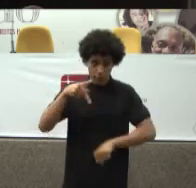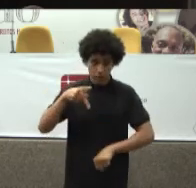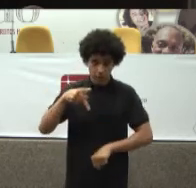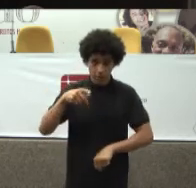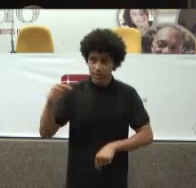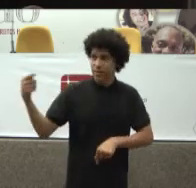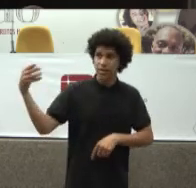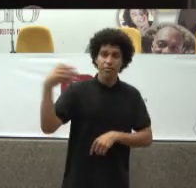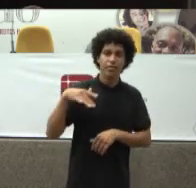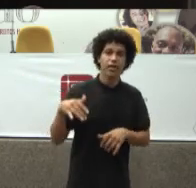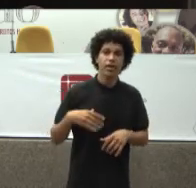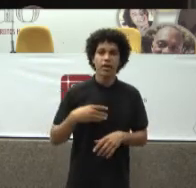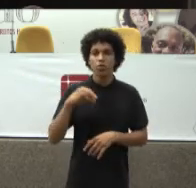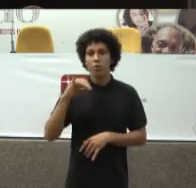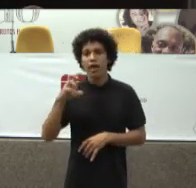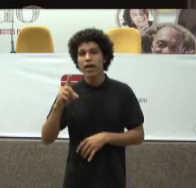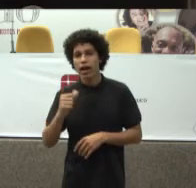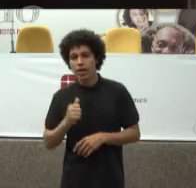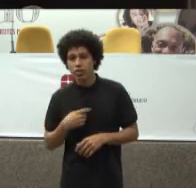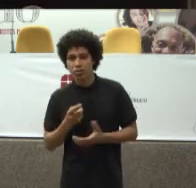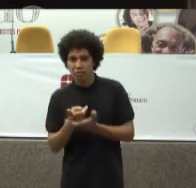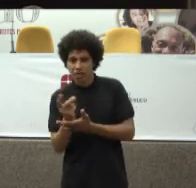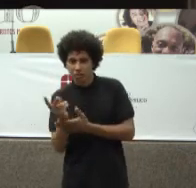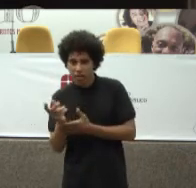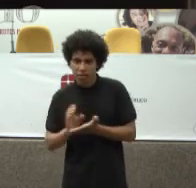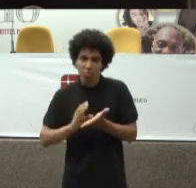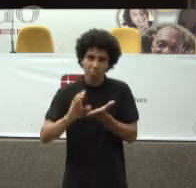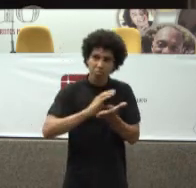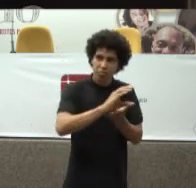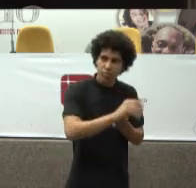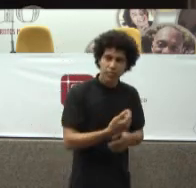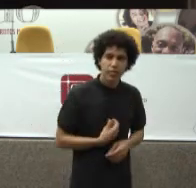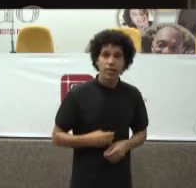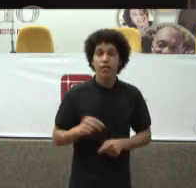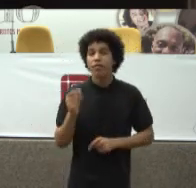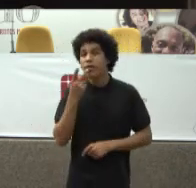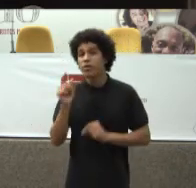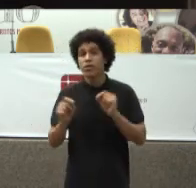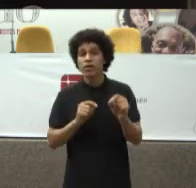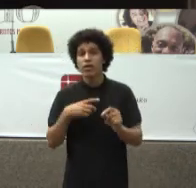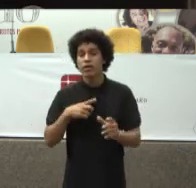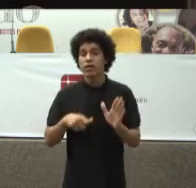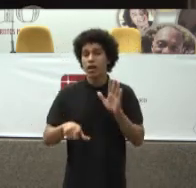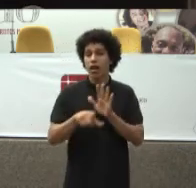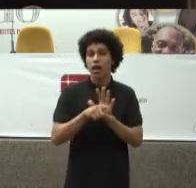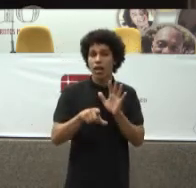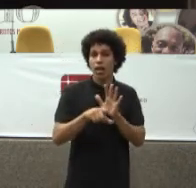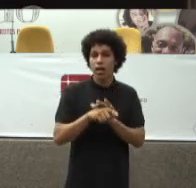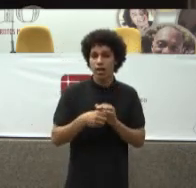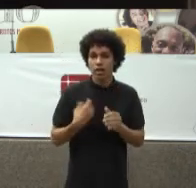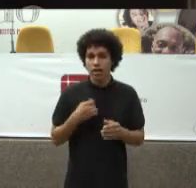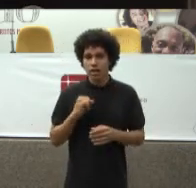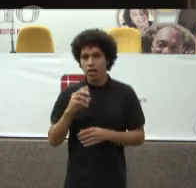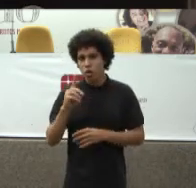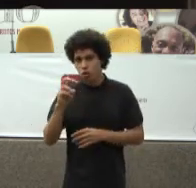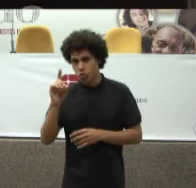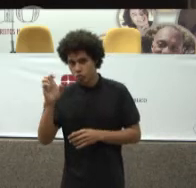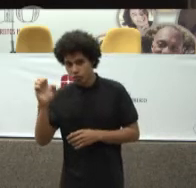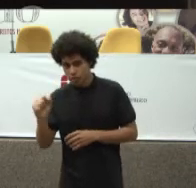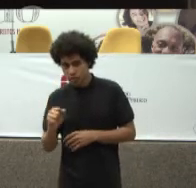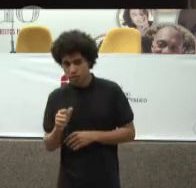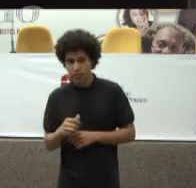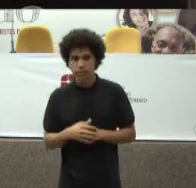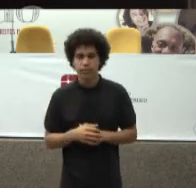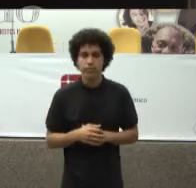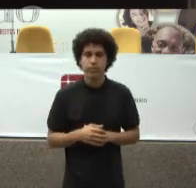Norma Induz Que a lei Da SEMED Induz a isso Aí vamos perguntar E por que Deixa a lei existir?